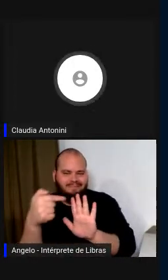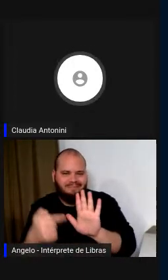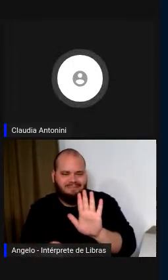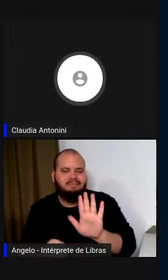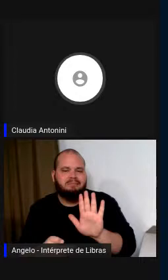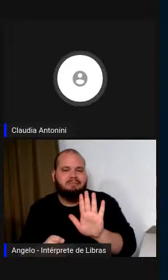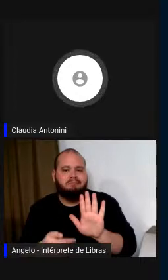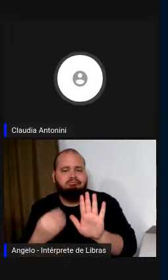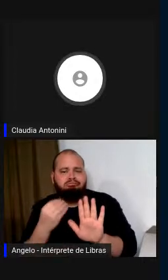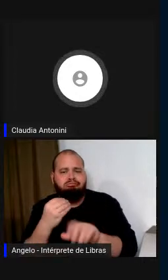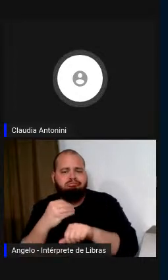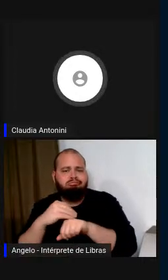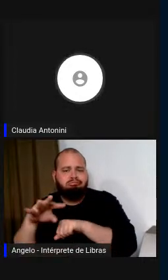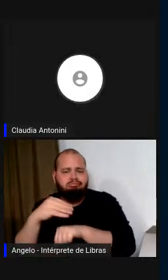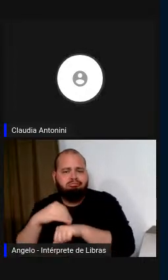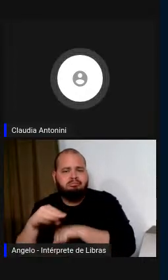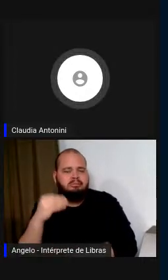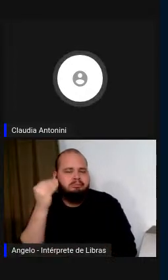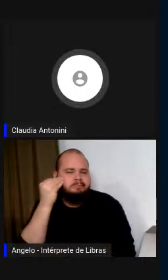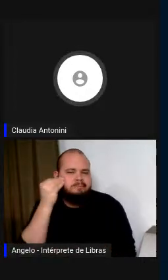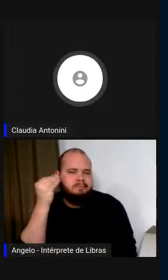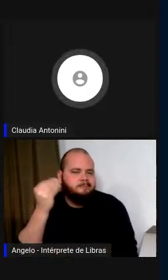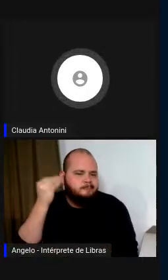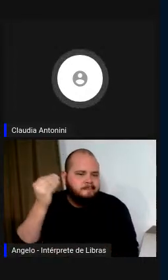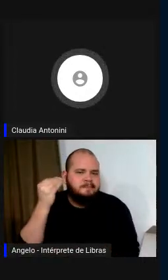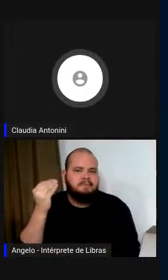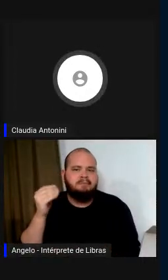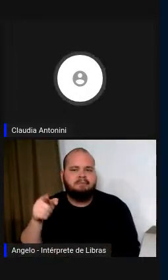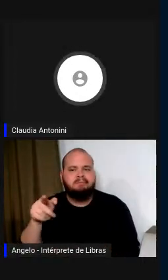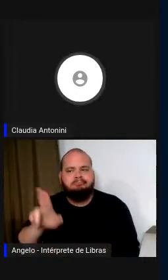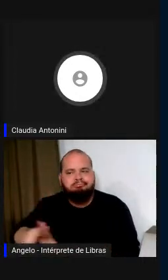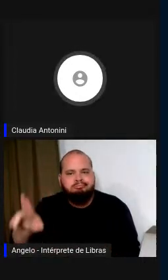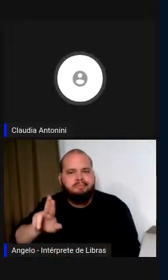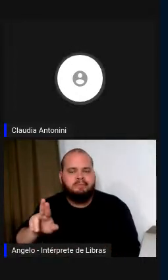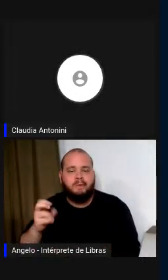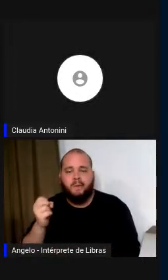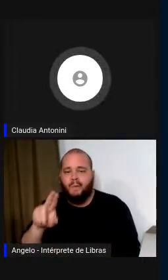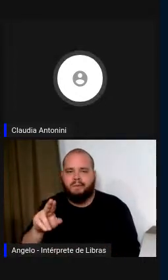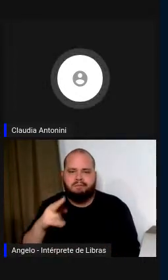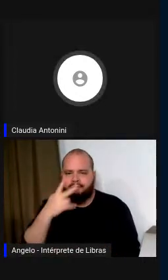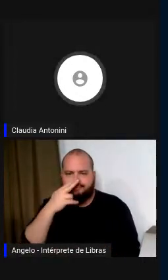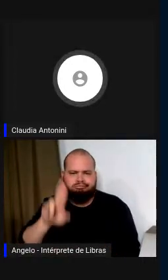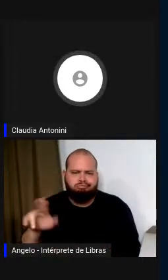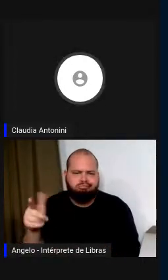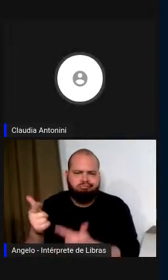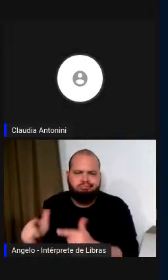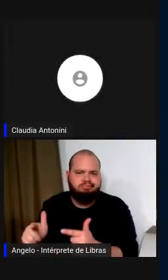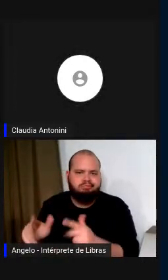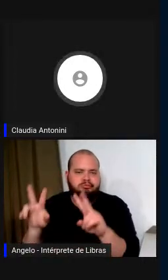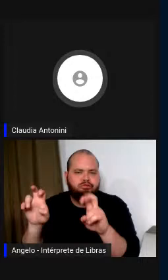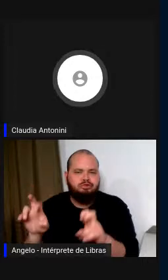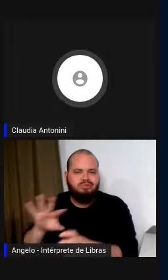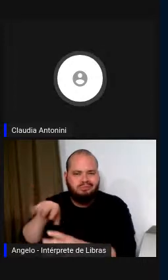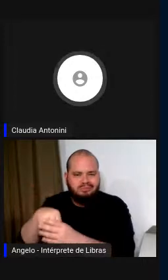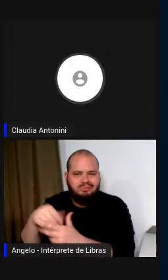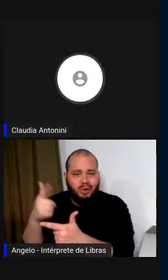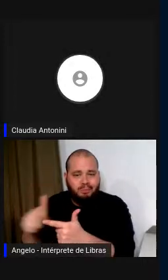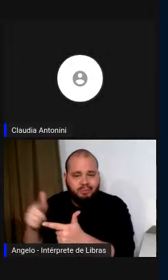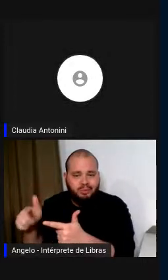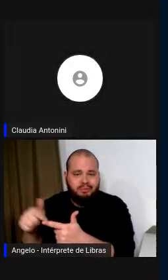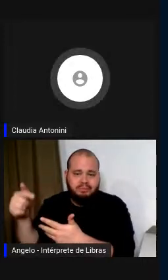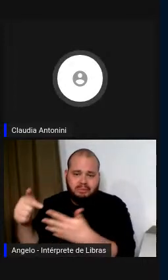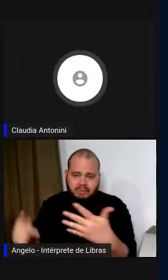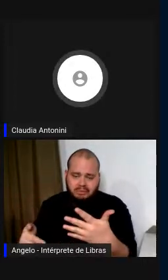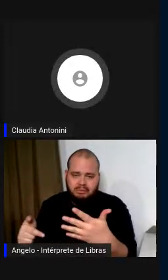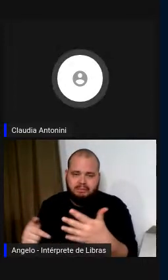e tentar experimentar a utilidade ou inutilidade e os problemas, e é importante